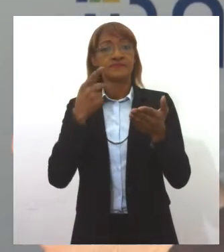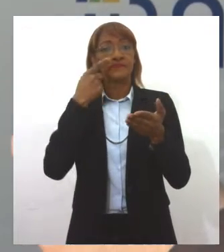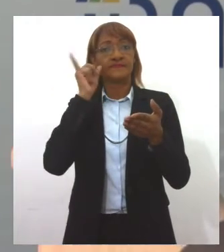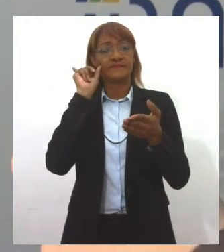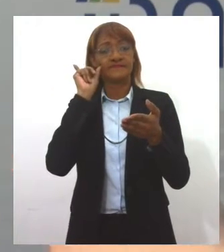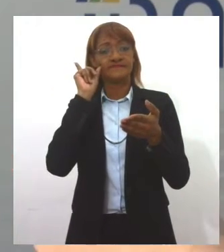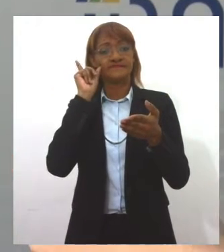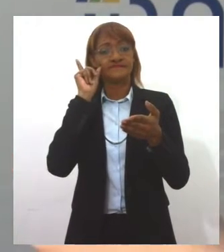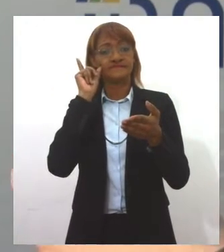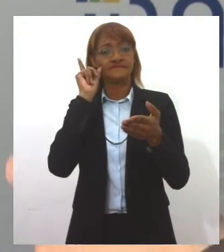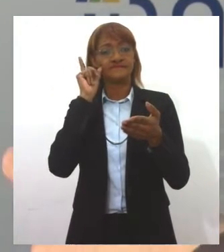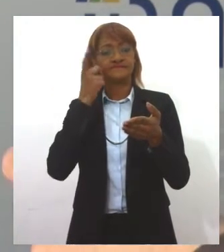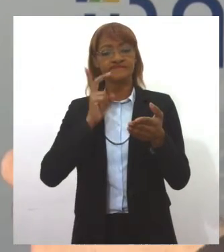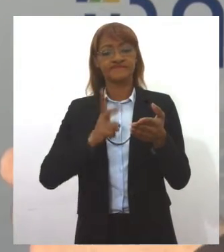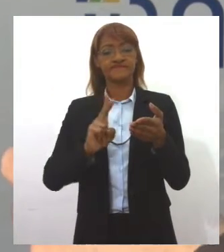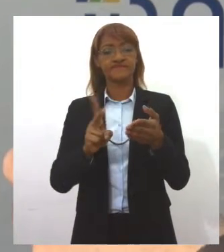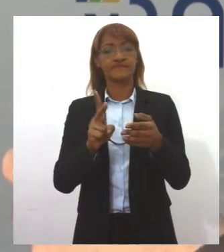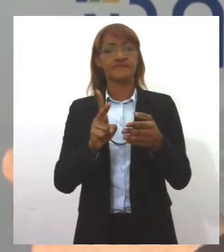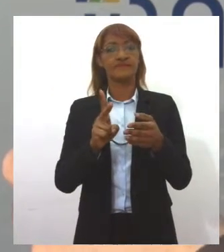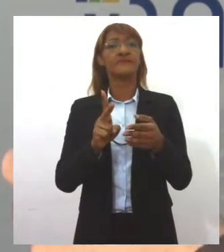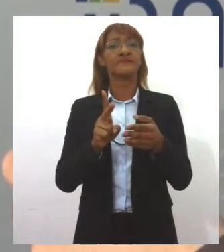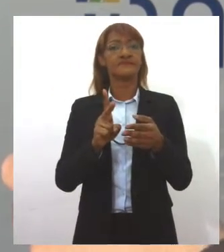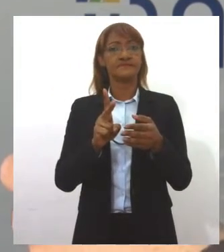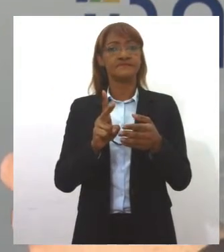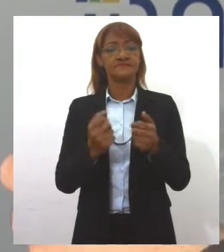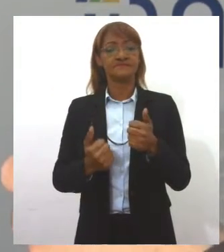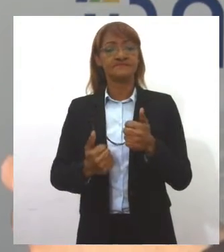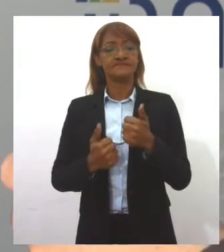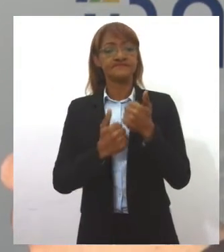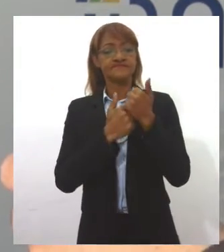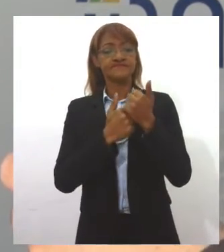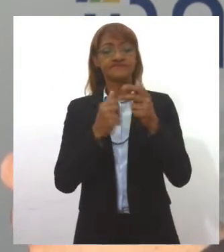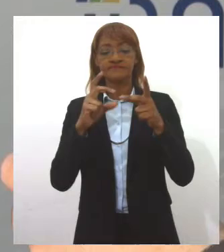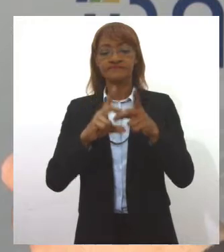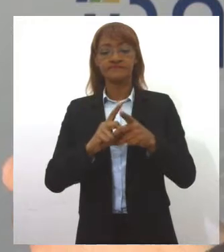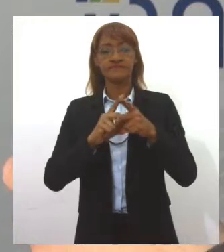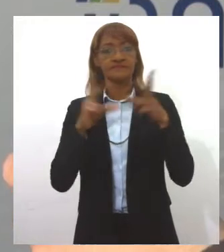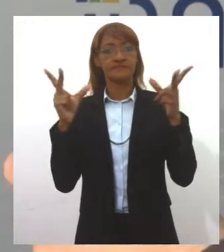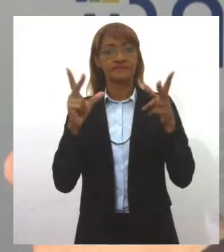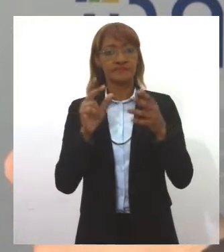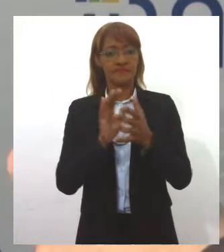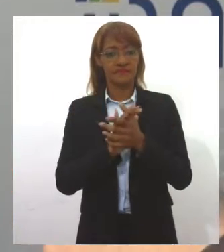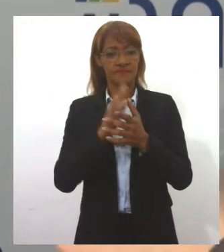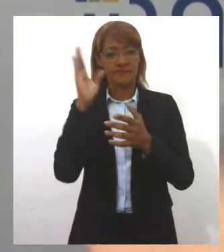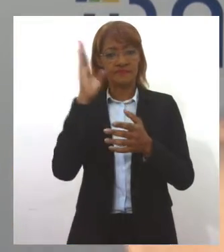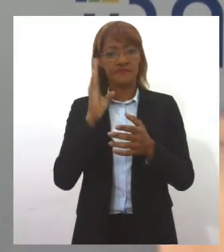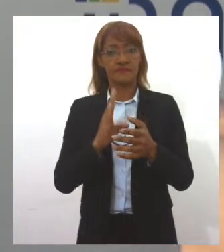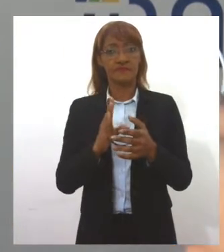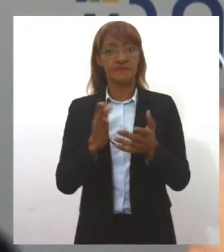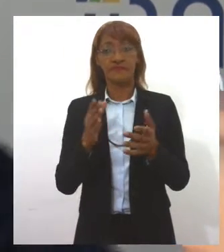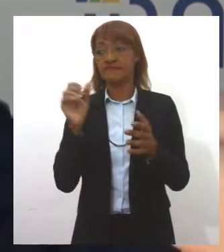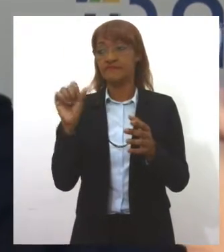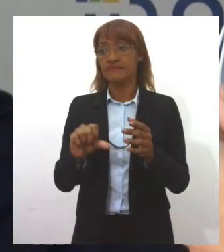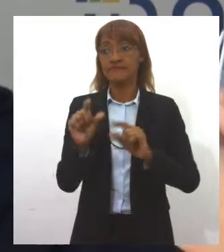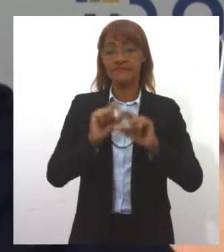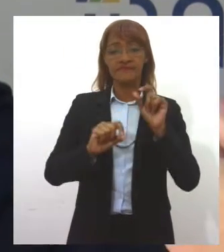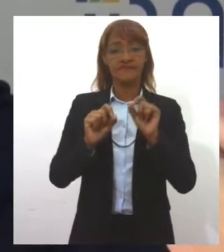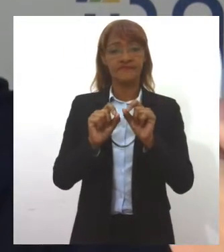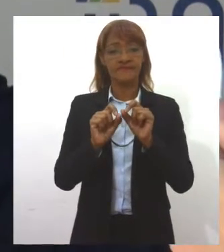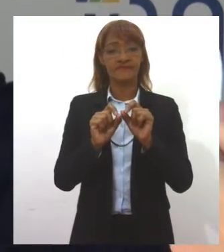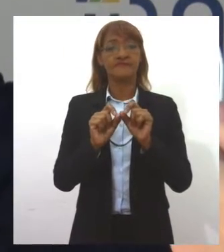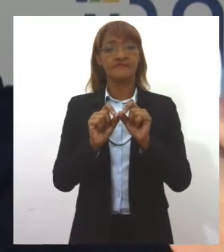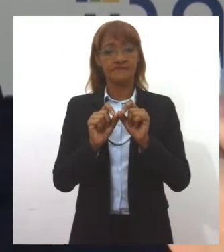permanentemente estão vigilantes na defesa da democracia brasileira. A democracia está ameaçada, e o que é pior? Ameaçada